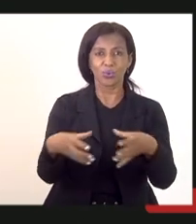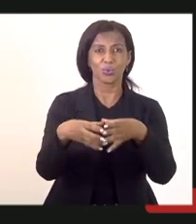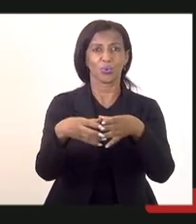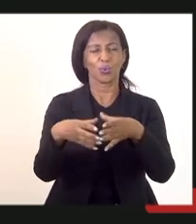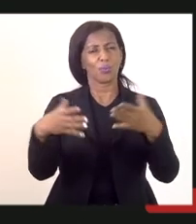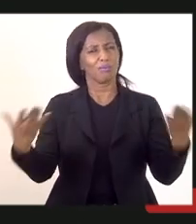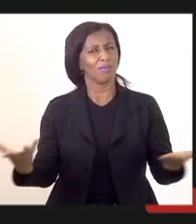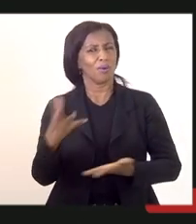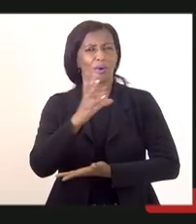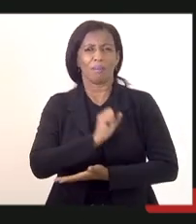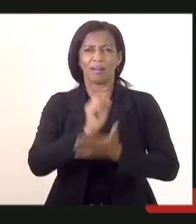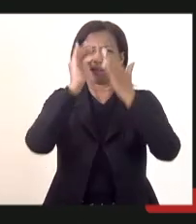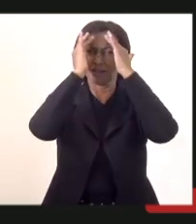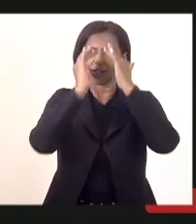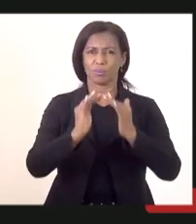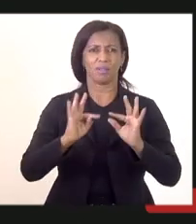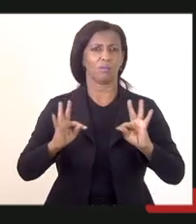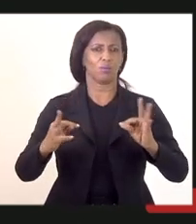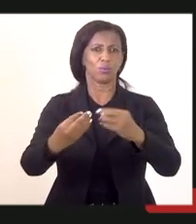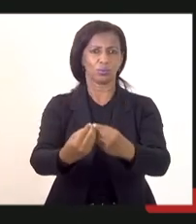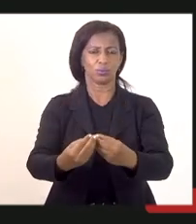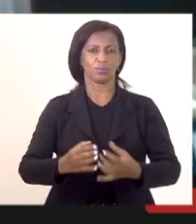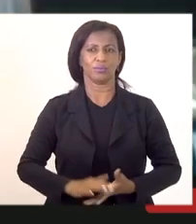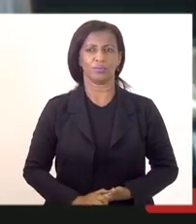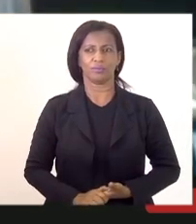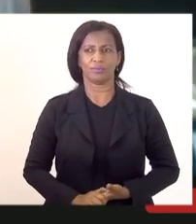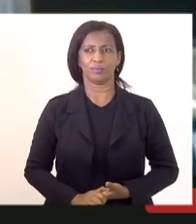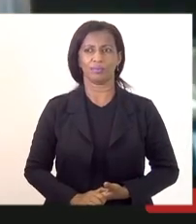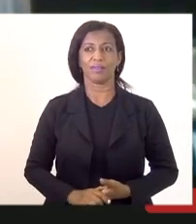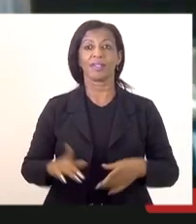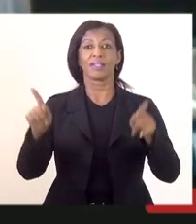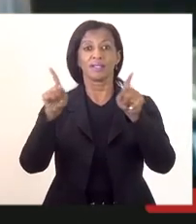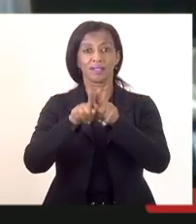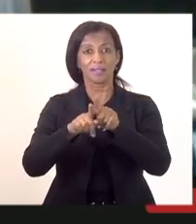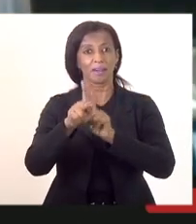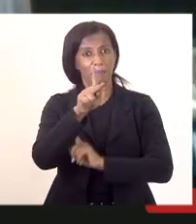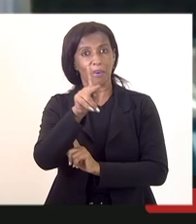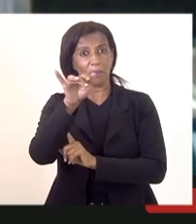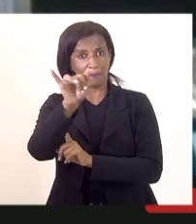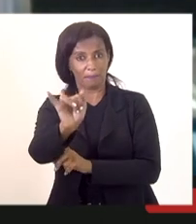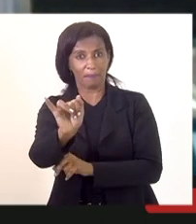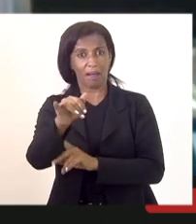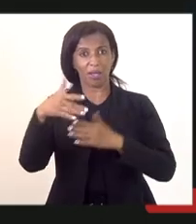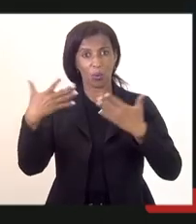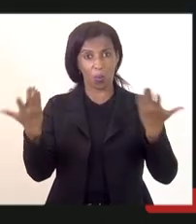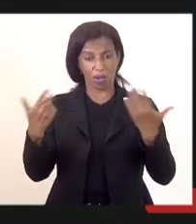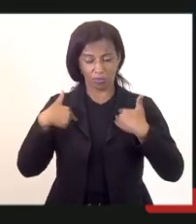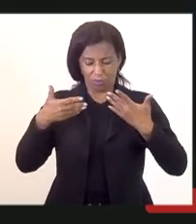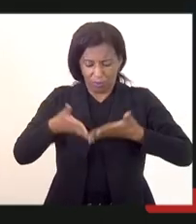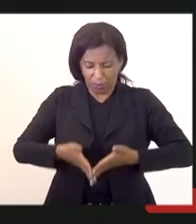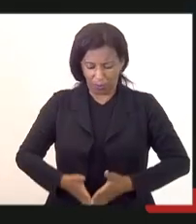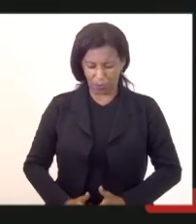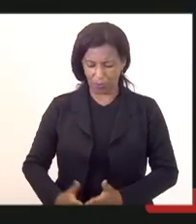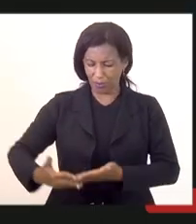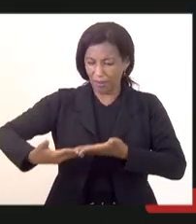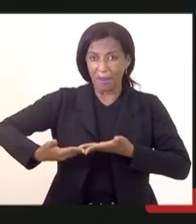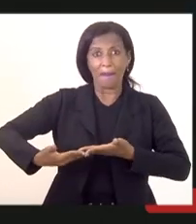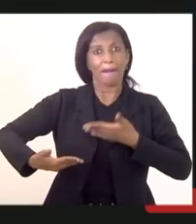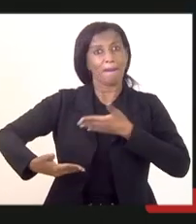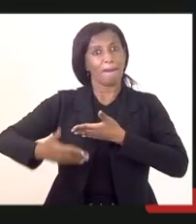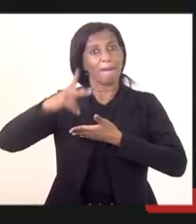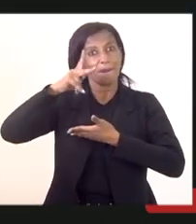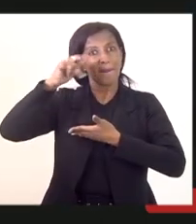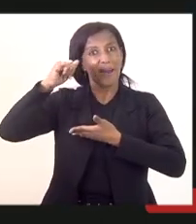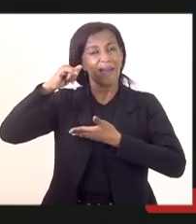amada e tão respeitada por todos. Inclusive, meu pai, já falei diversas vezes, meu pai, quando eu nasci, meu pai estava no corpo de